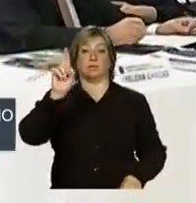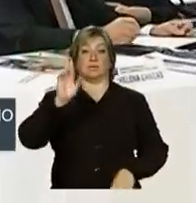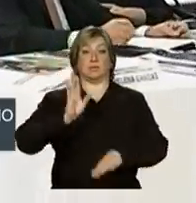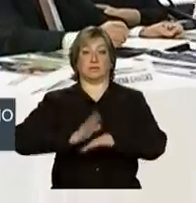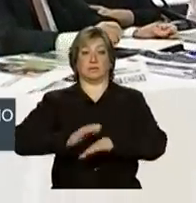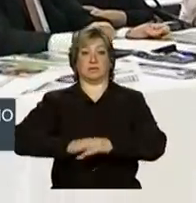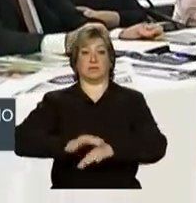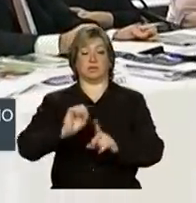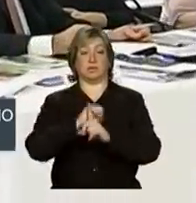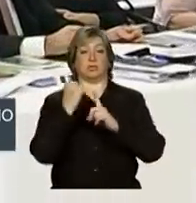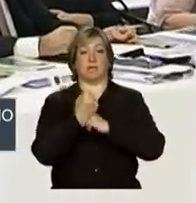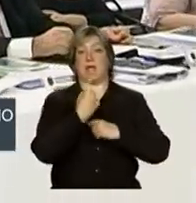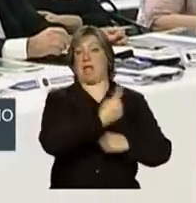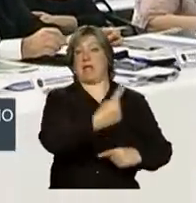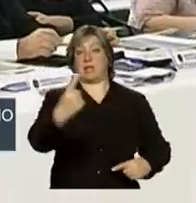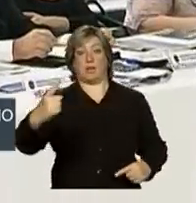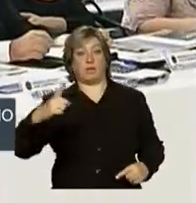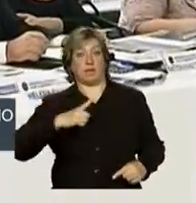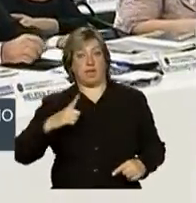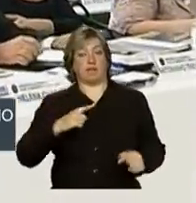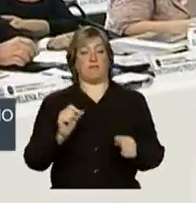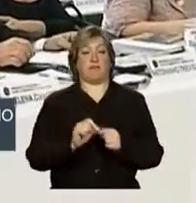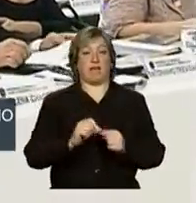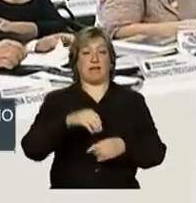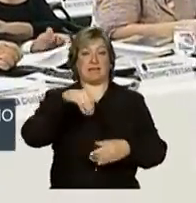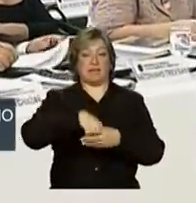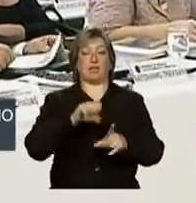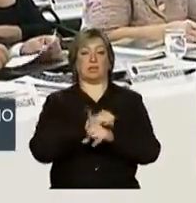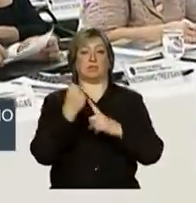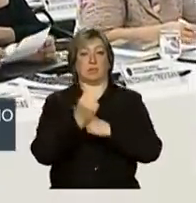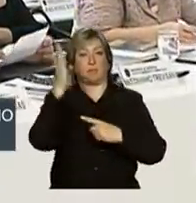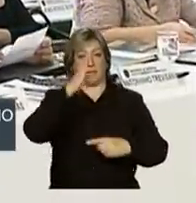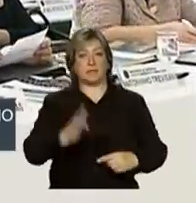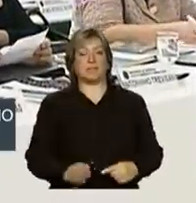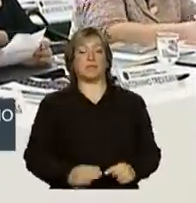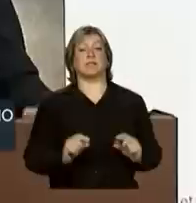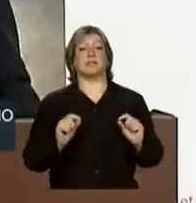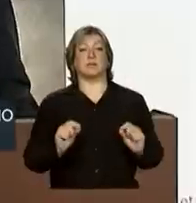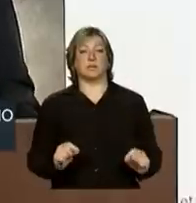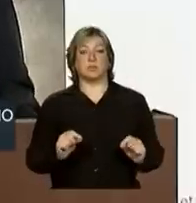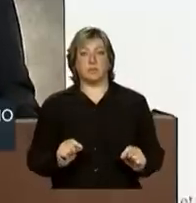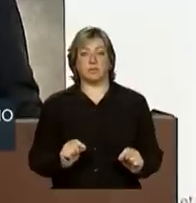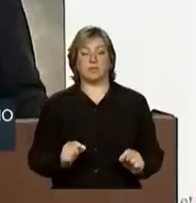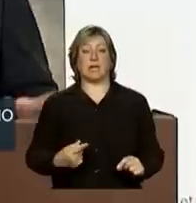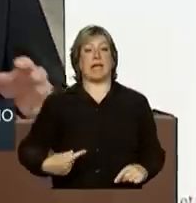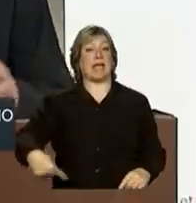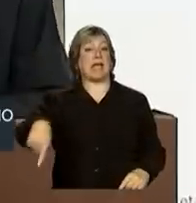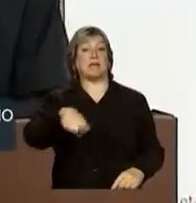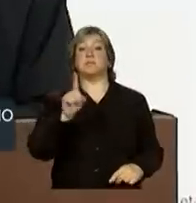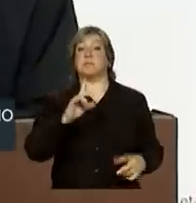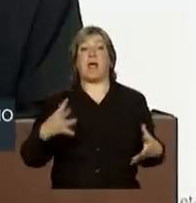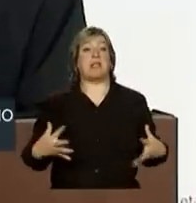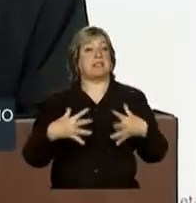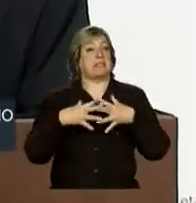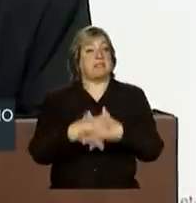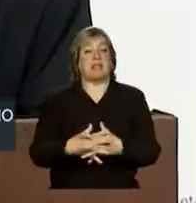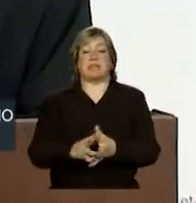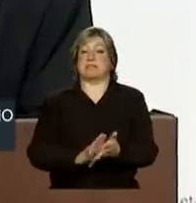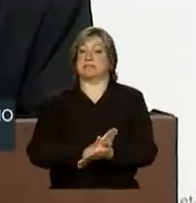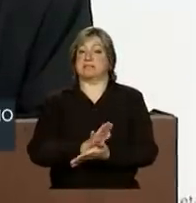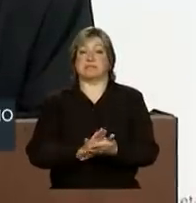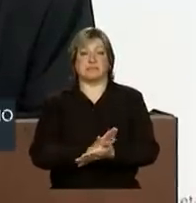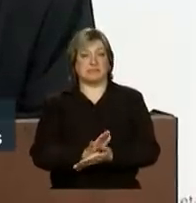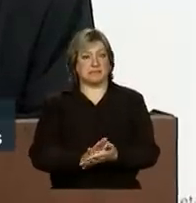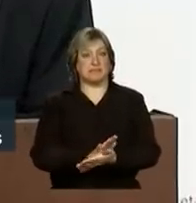cada um cumpre e desempenha na sociedade brasileira, não foi este ambiente um empecilho para que se